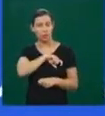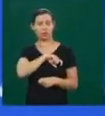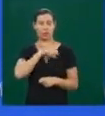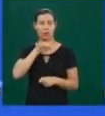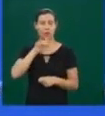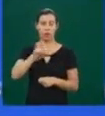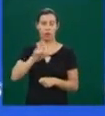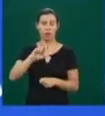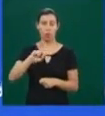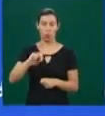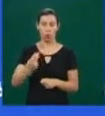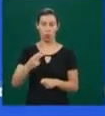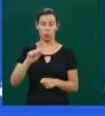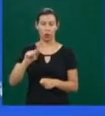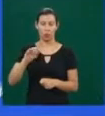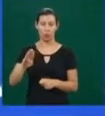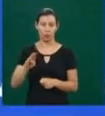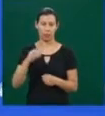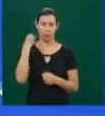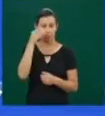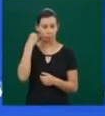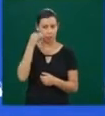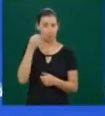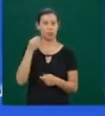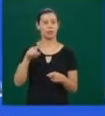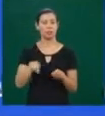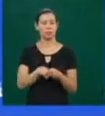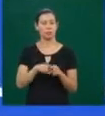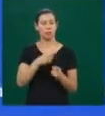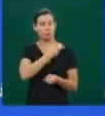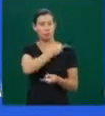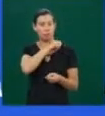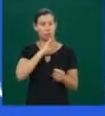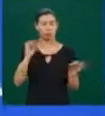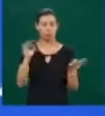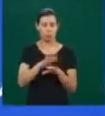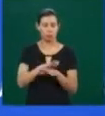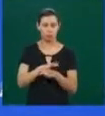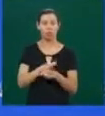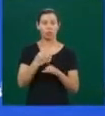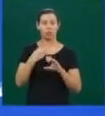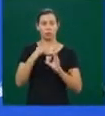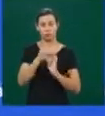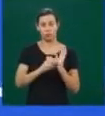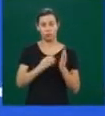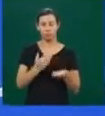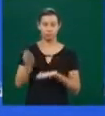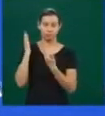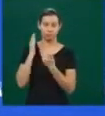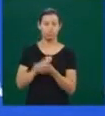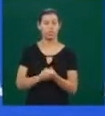currículo para ludmila ribeiro, arroba fundação cdl.org.br. Vaga de estágio em atendimento na área